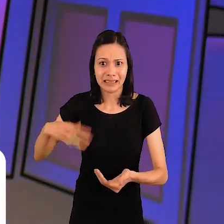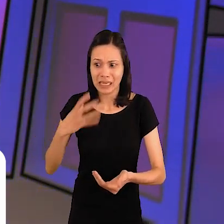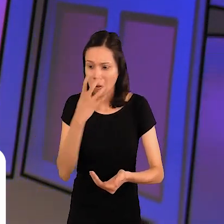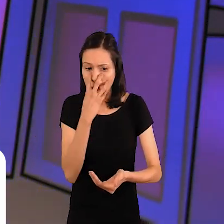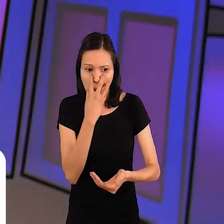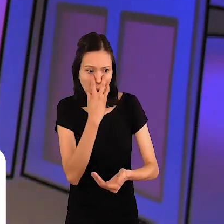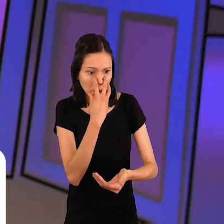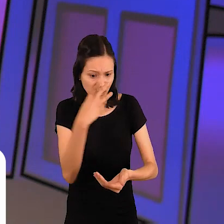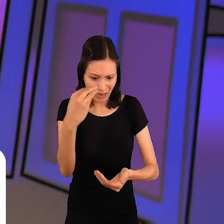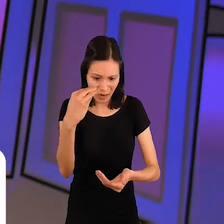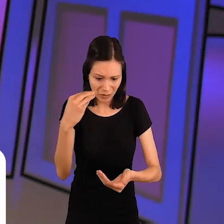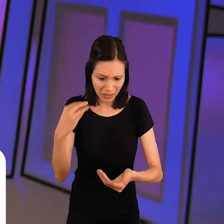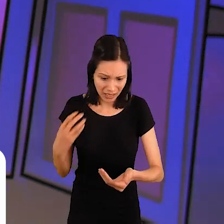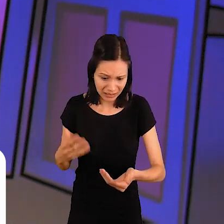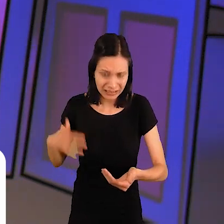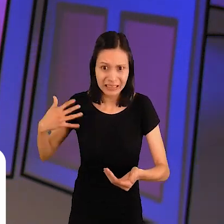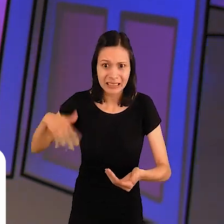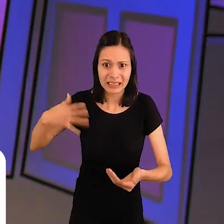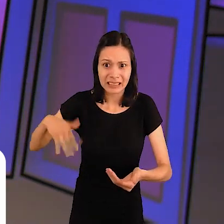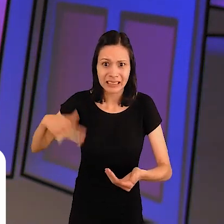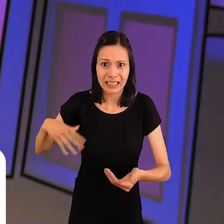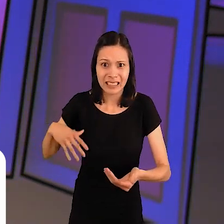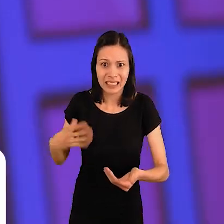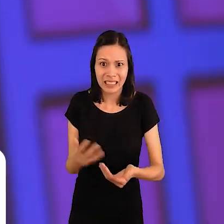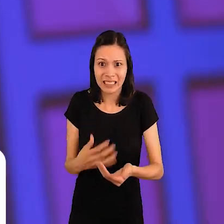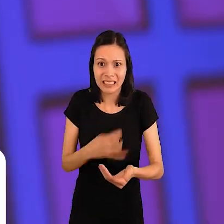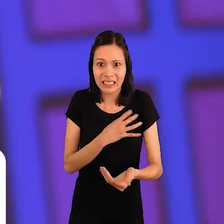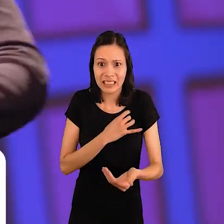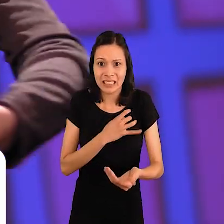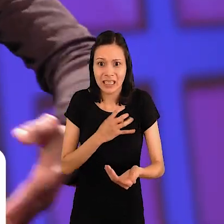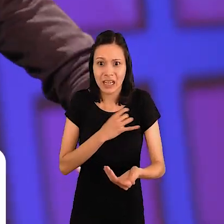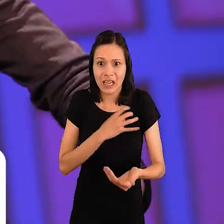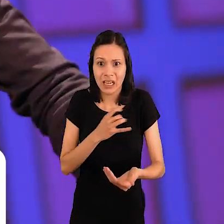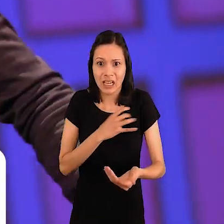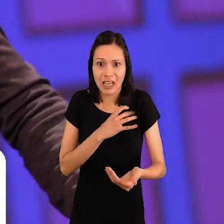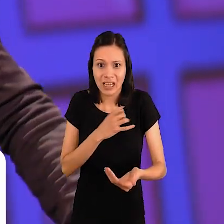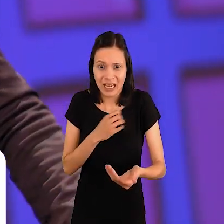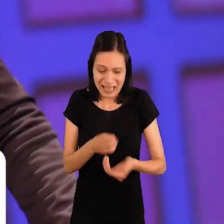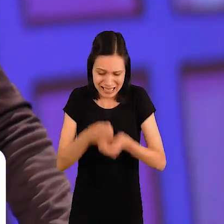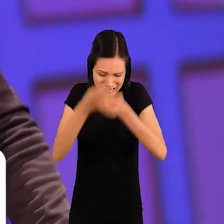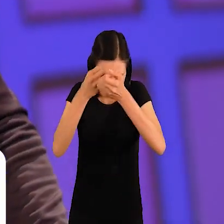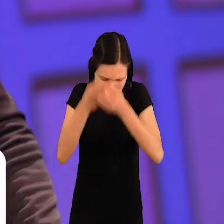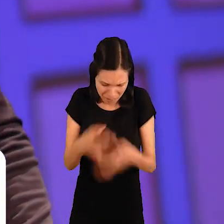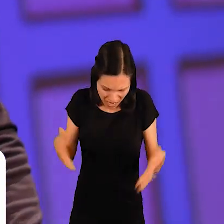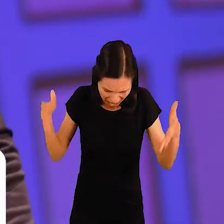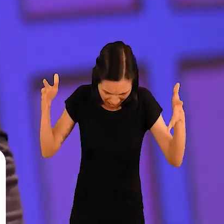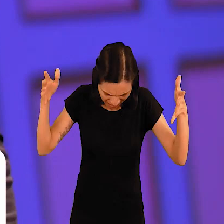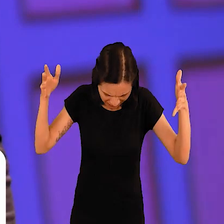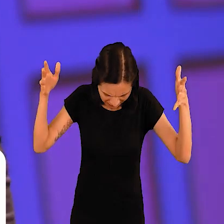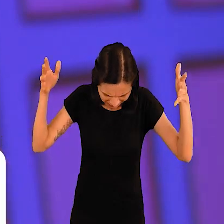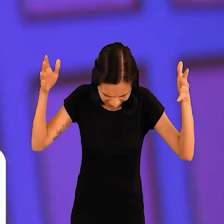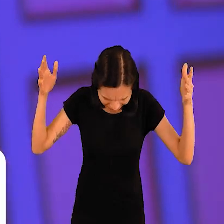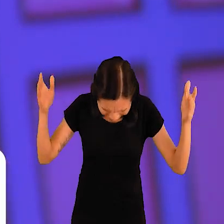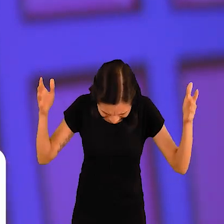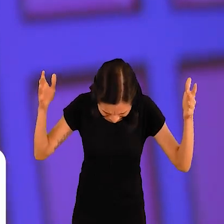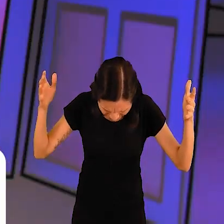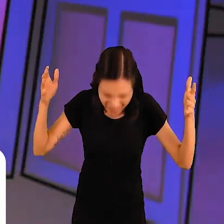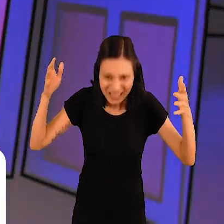pegou. Tremia. Tremia tanto. Tanto de medo. Tanto de pavor. Que deixou cair a tigela no seu pé.